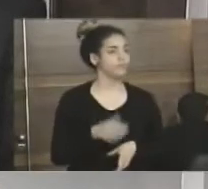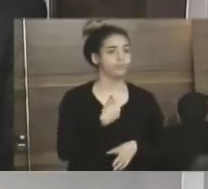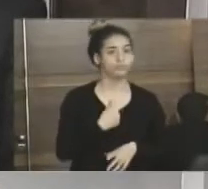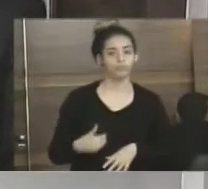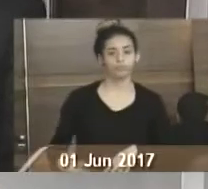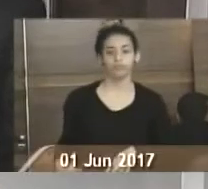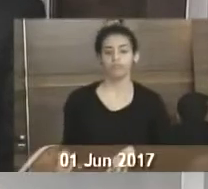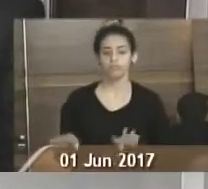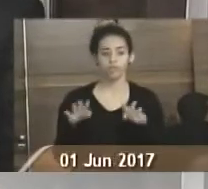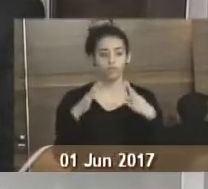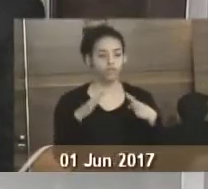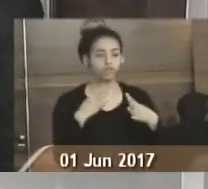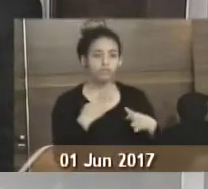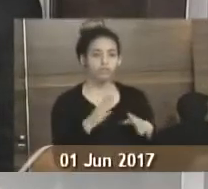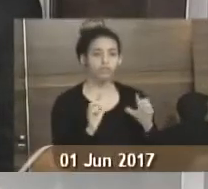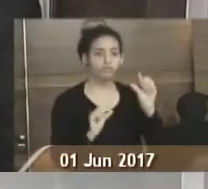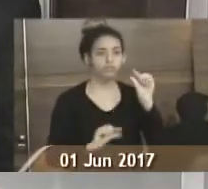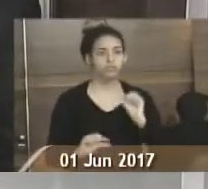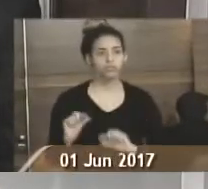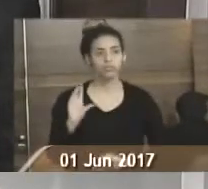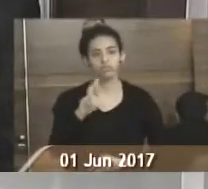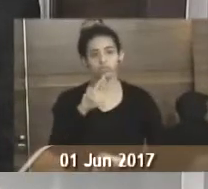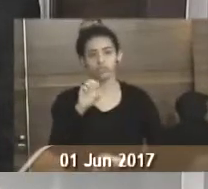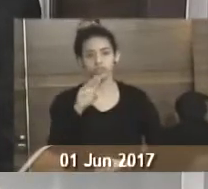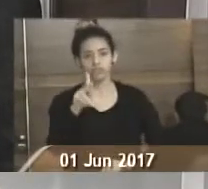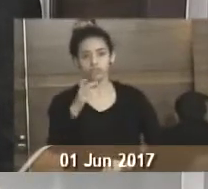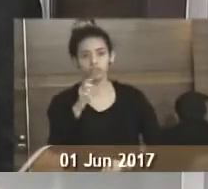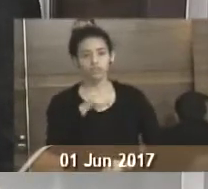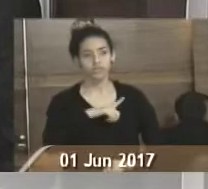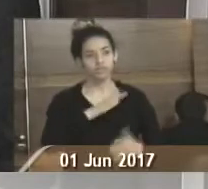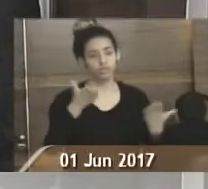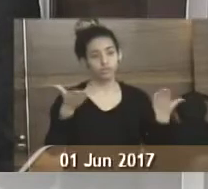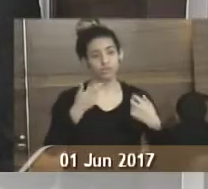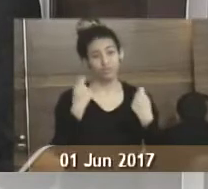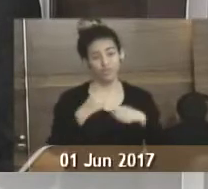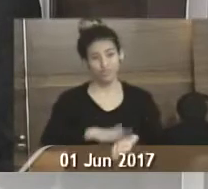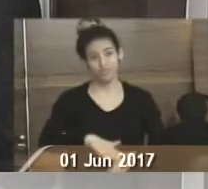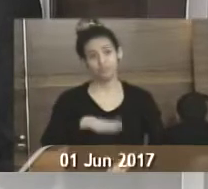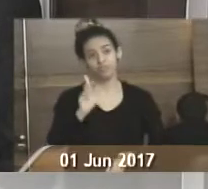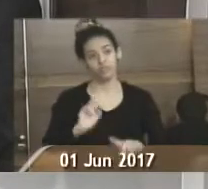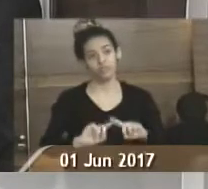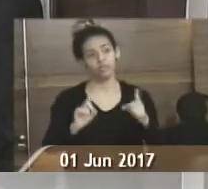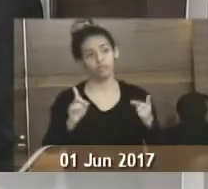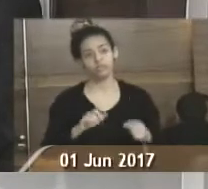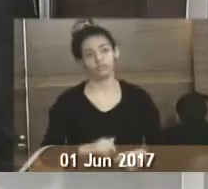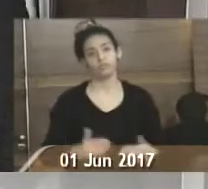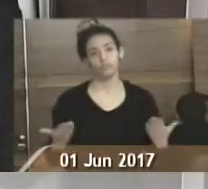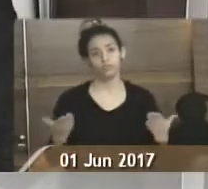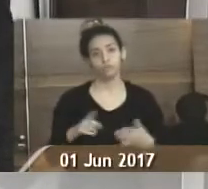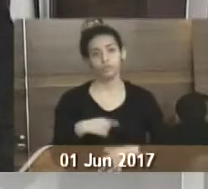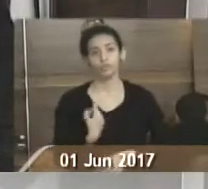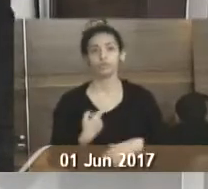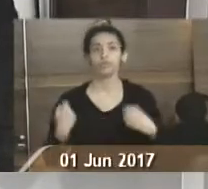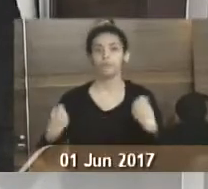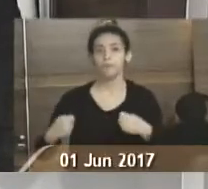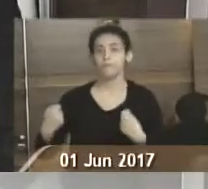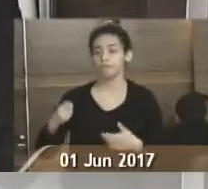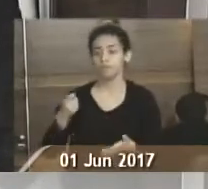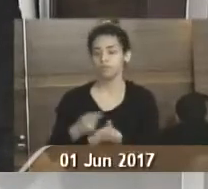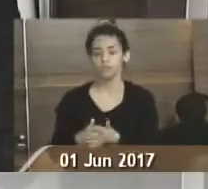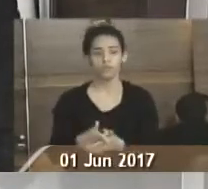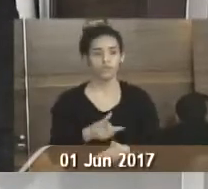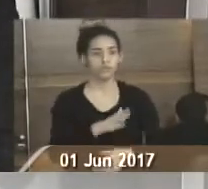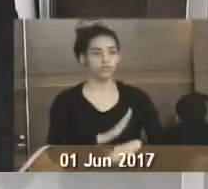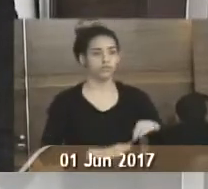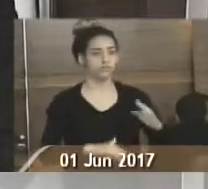o governo para olhar um pouco para as creches que nós temos no município hoje. Precisamos de mais, mas só que nós hoje precisamos é pagar